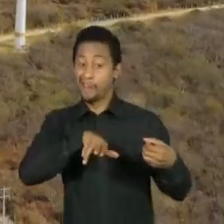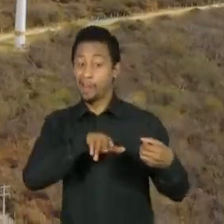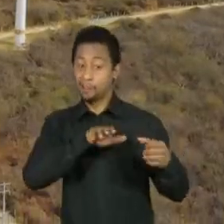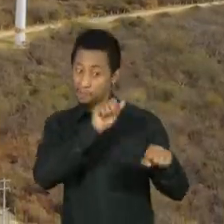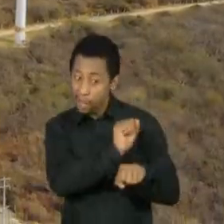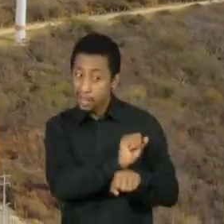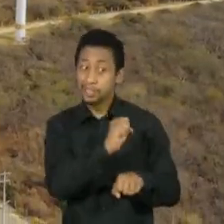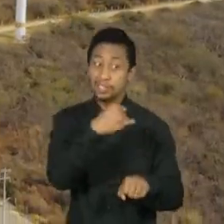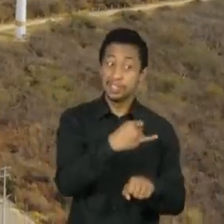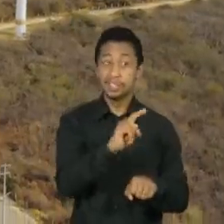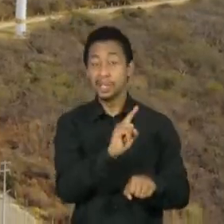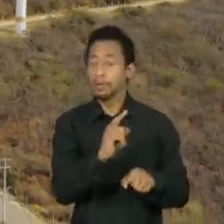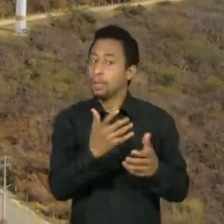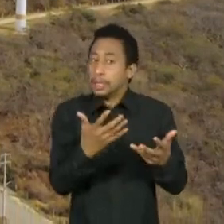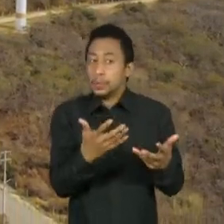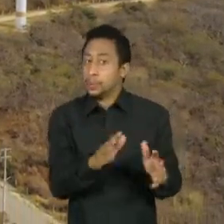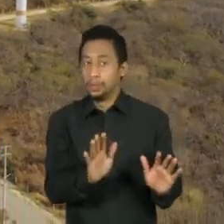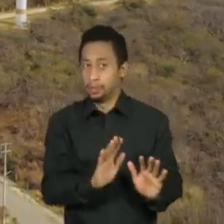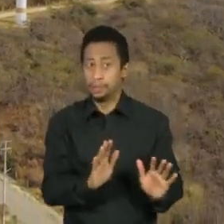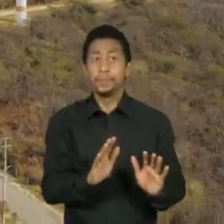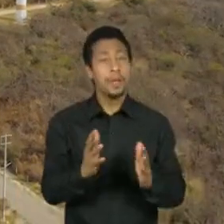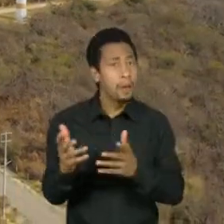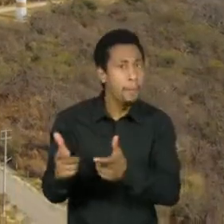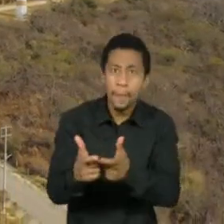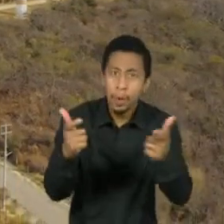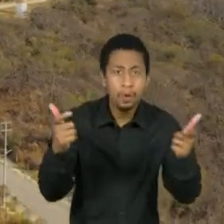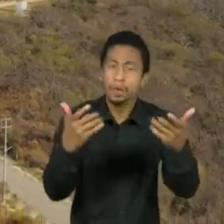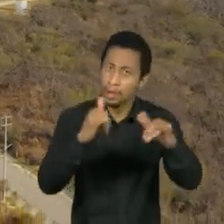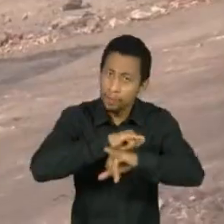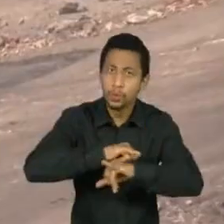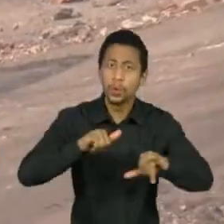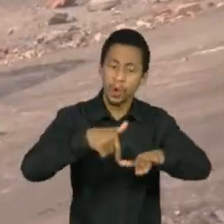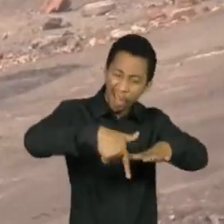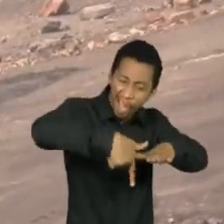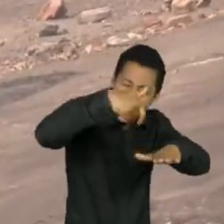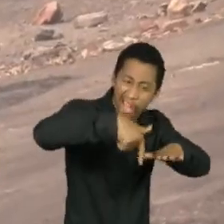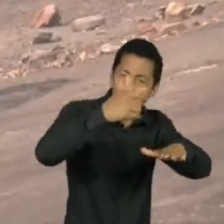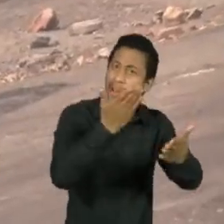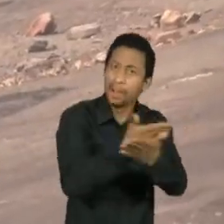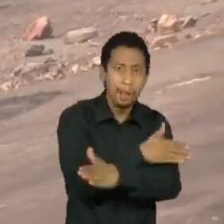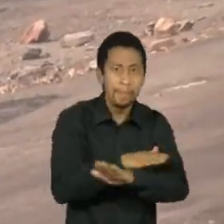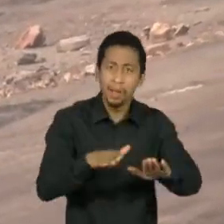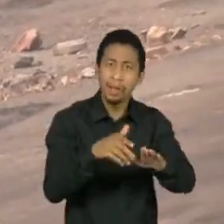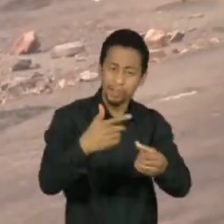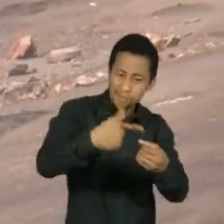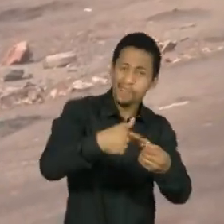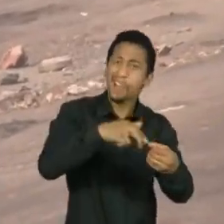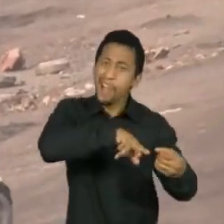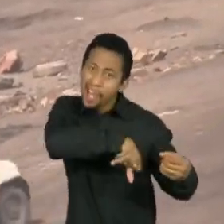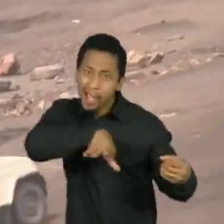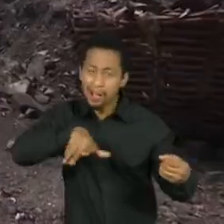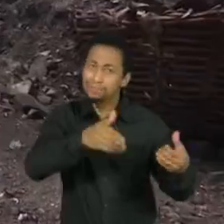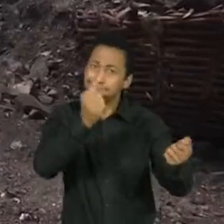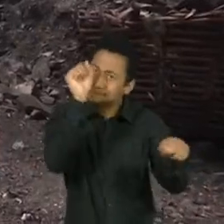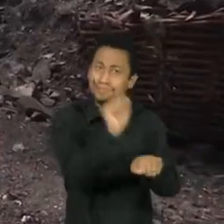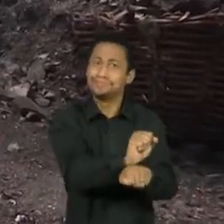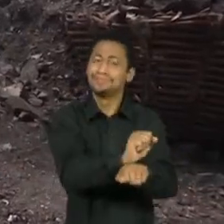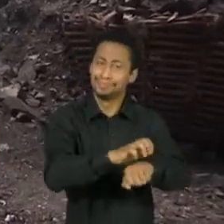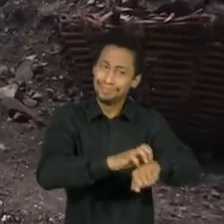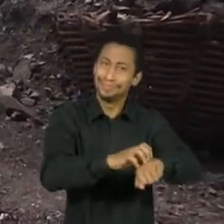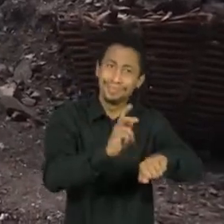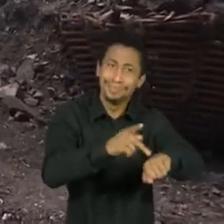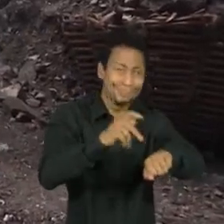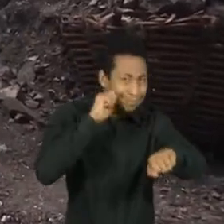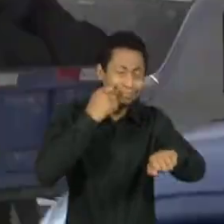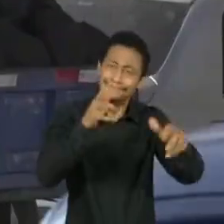Pois antes falava-se em eliminar os subsídios para o setor. Prevaleceu o termo acelerar os esforços para